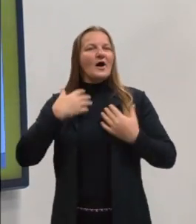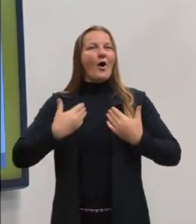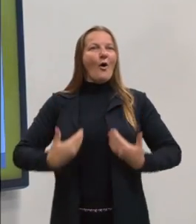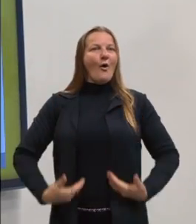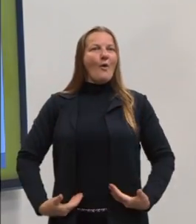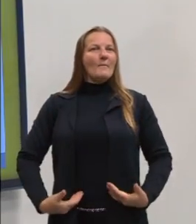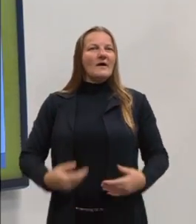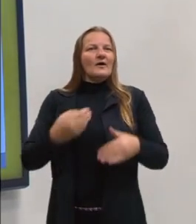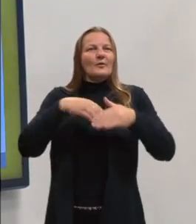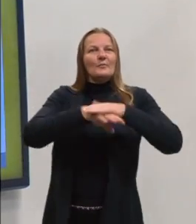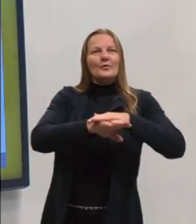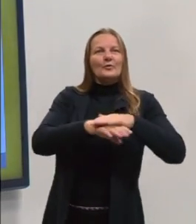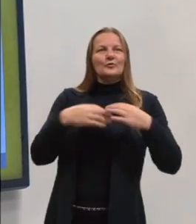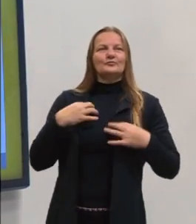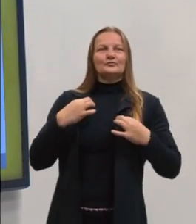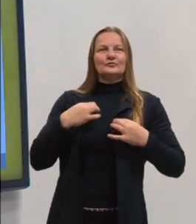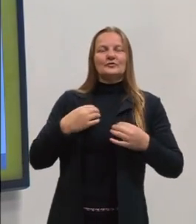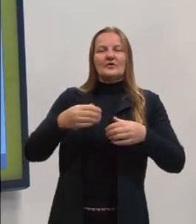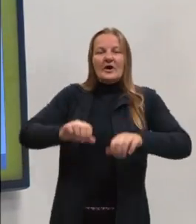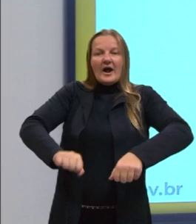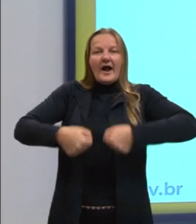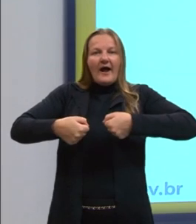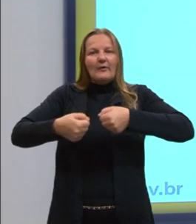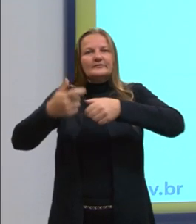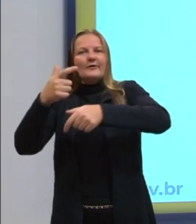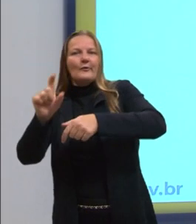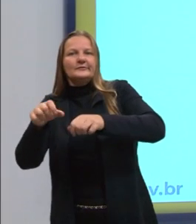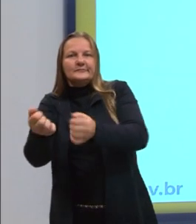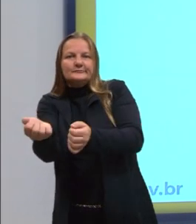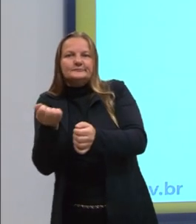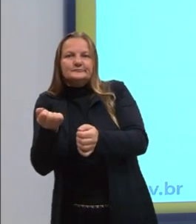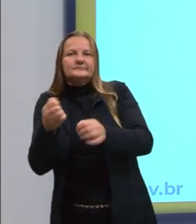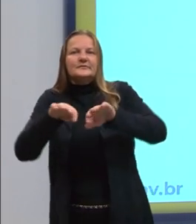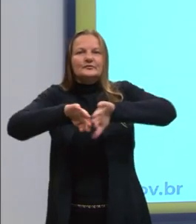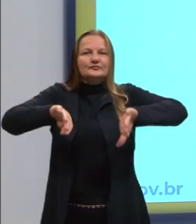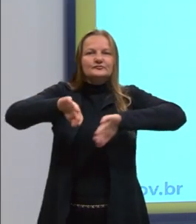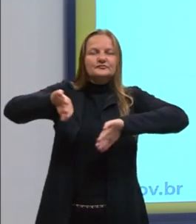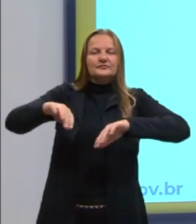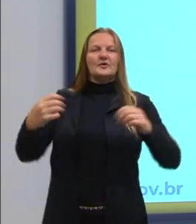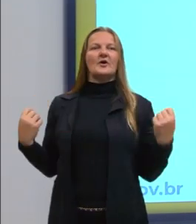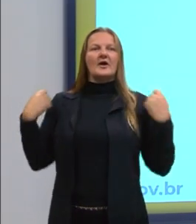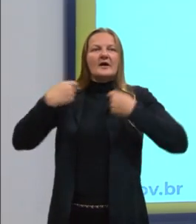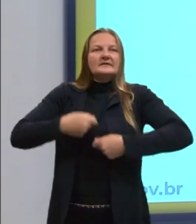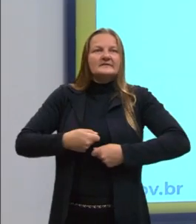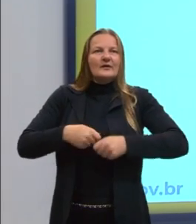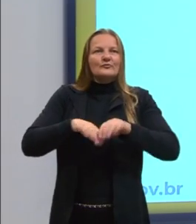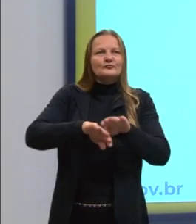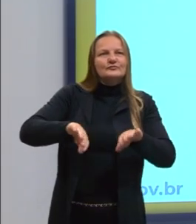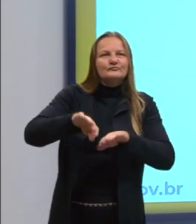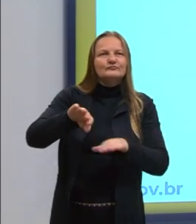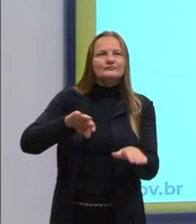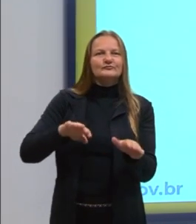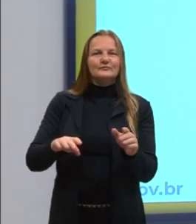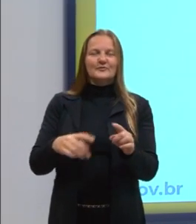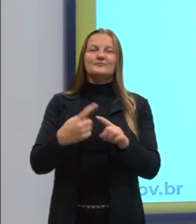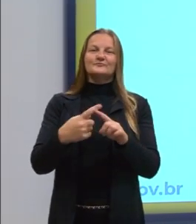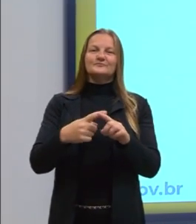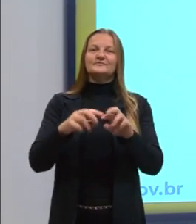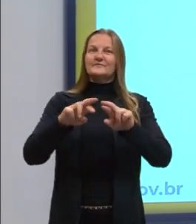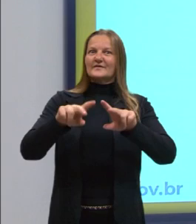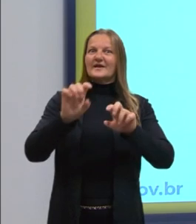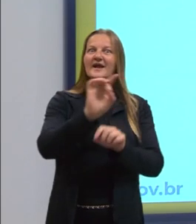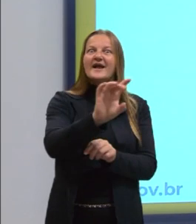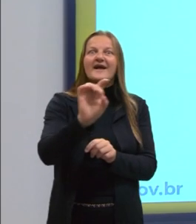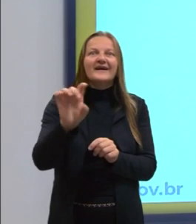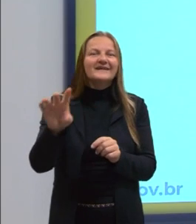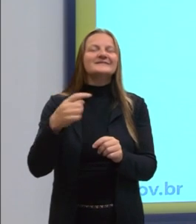coloco as blusas em uma gaveta, as calças em outra, os casacos em outra. Cada uma dessas gavetas, então, seria